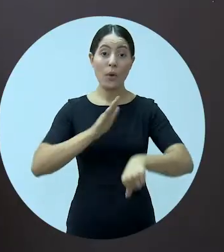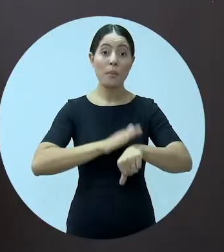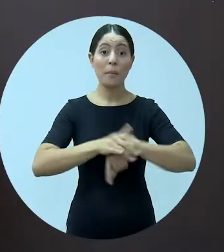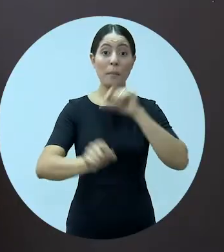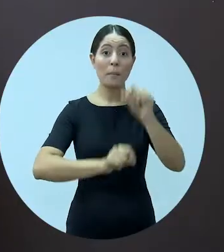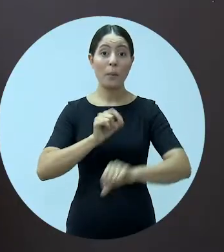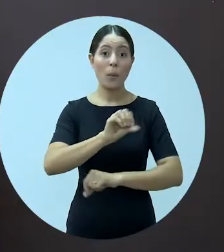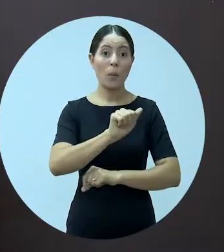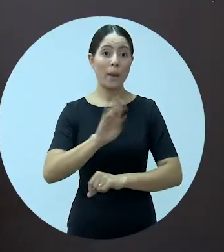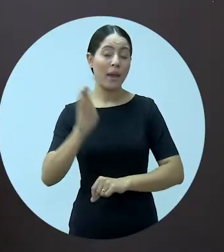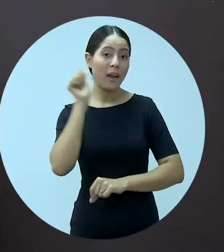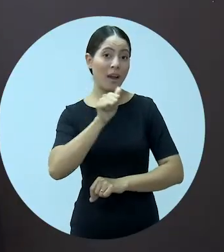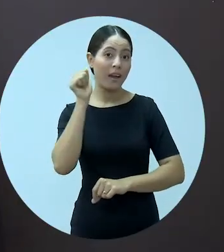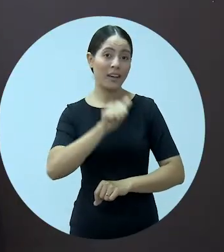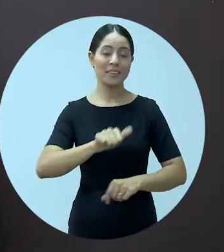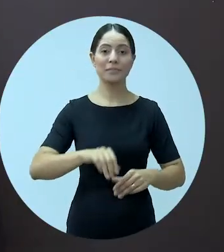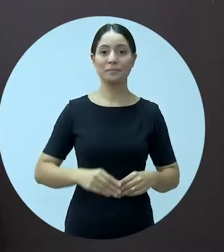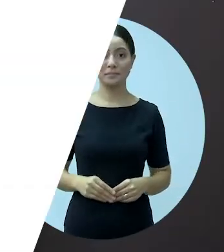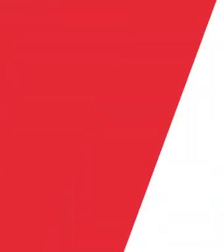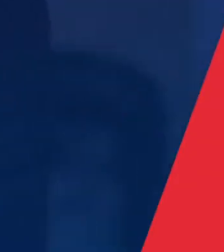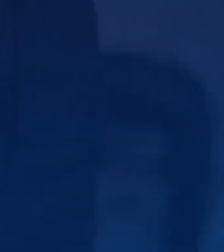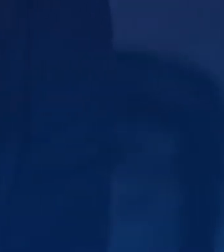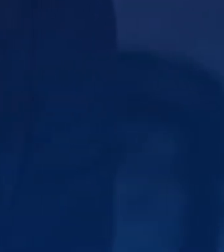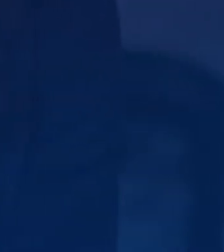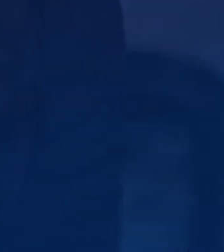Agora é a hora do quadro OAB Mulher.